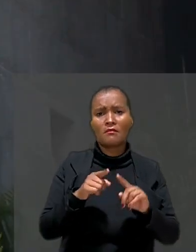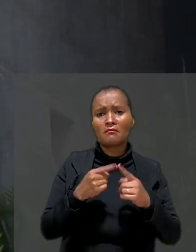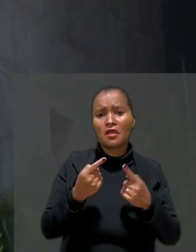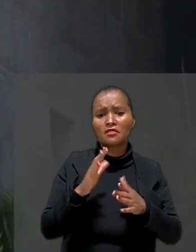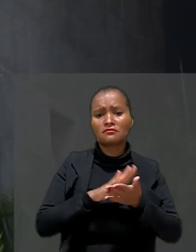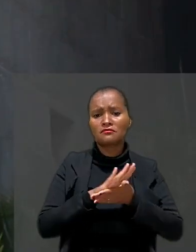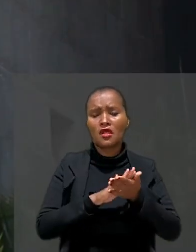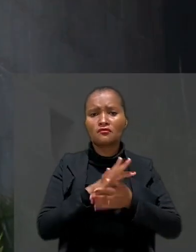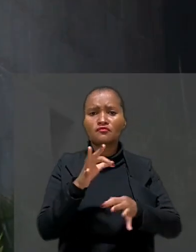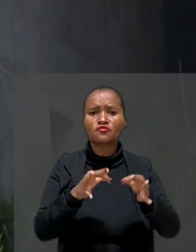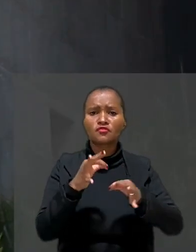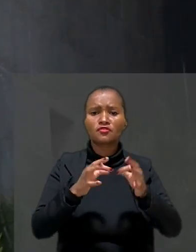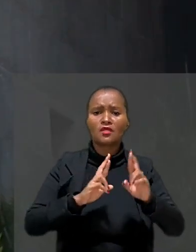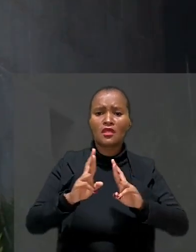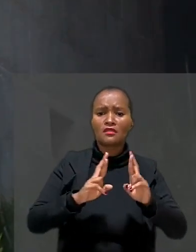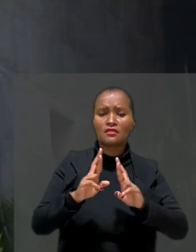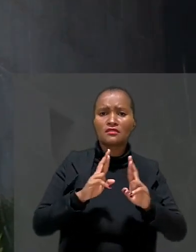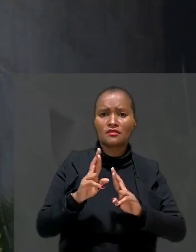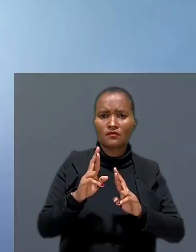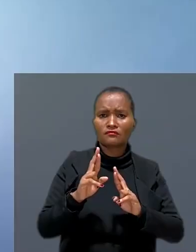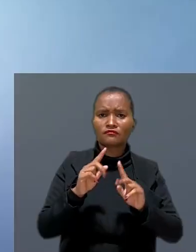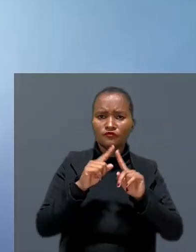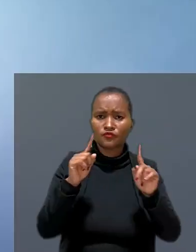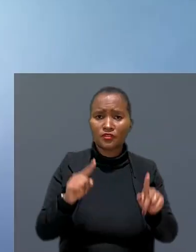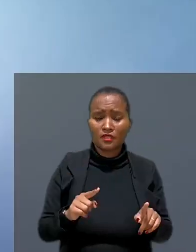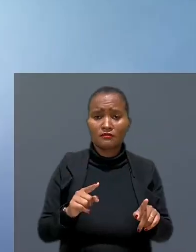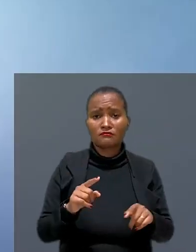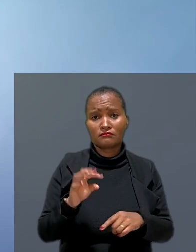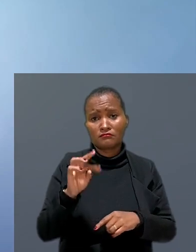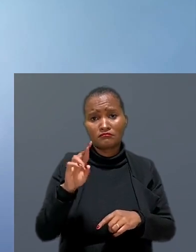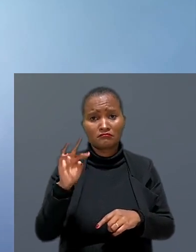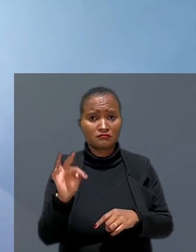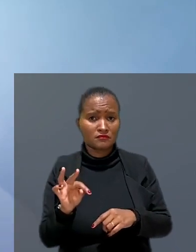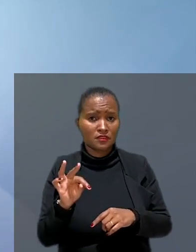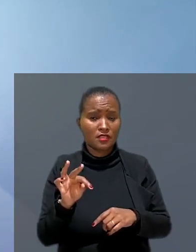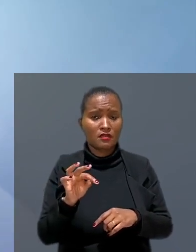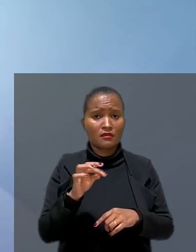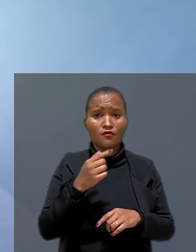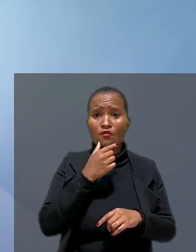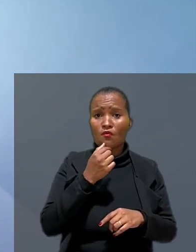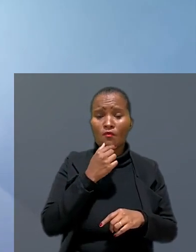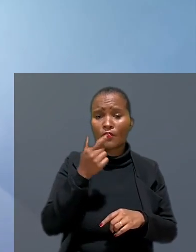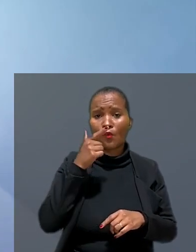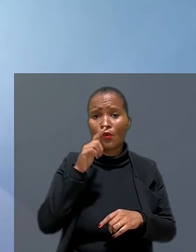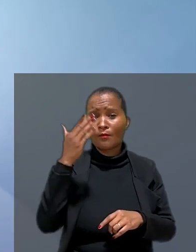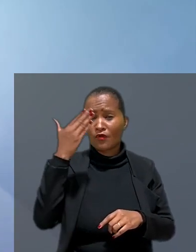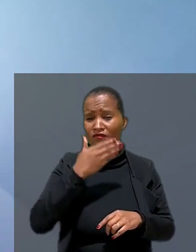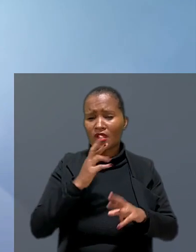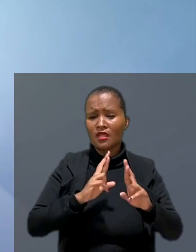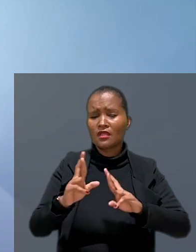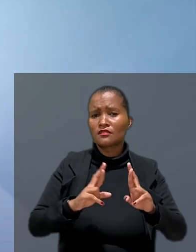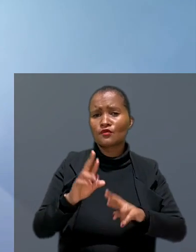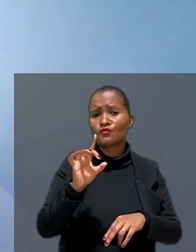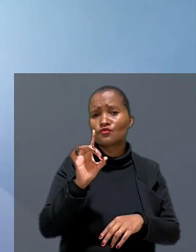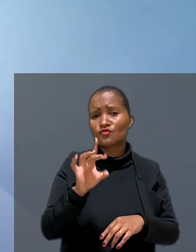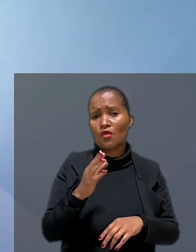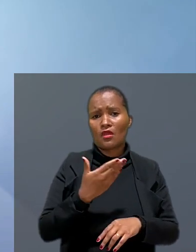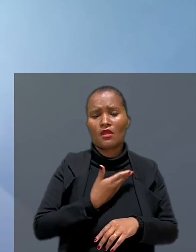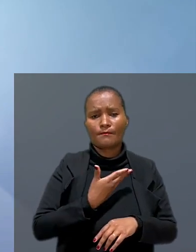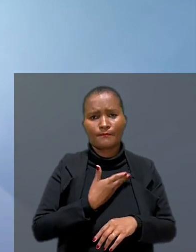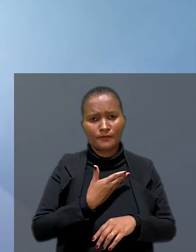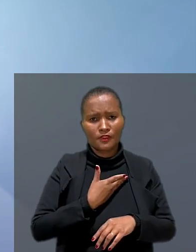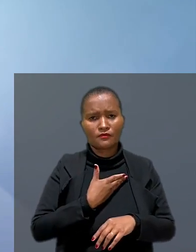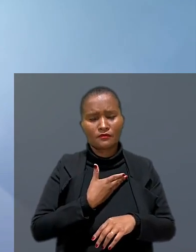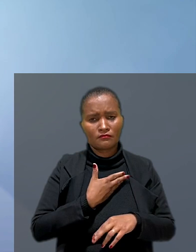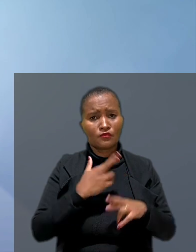os elementos jurídicos da relação empregatícia. Para o TRT, o atleta não conseguiu comprovar a tese de que a relação era apenas